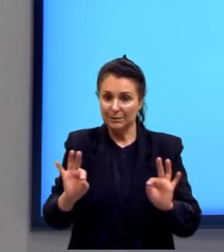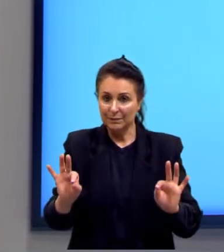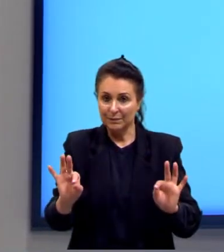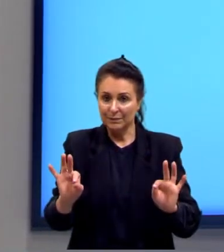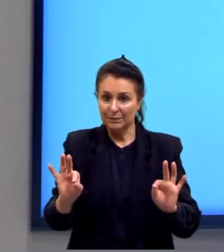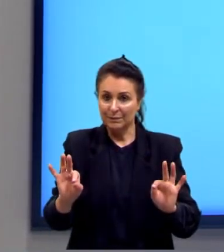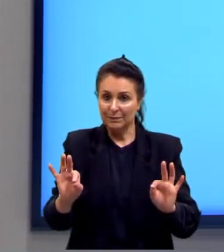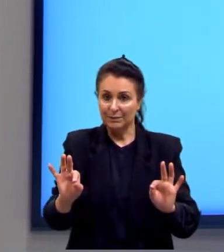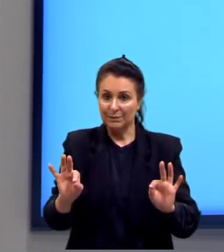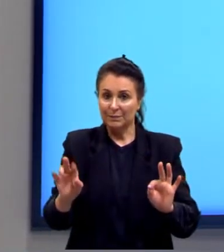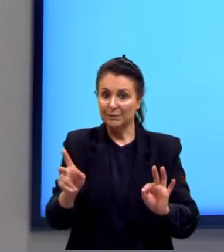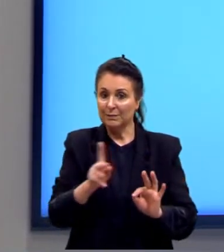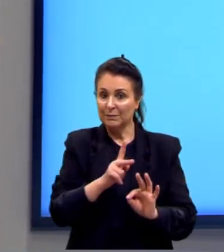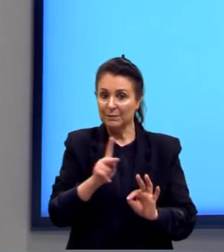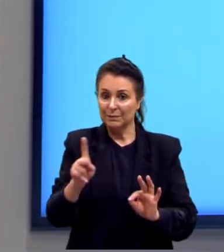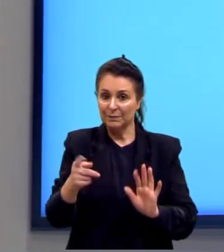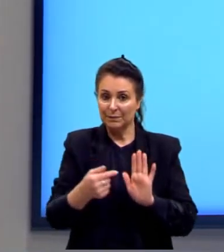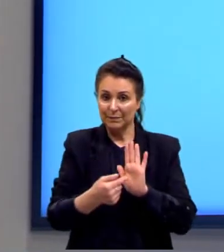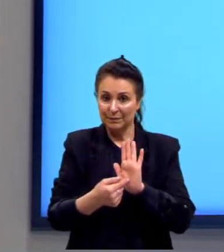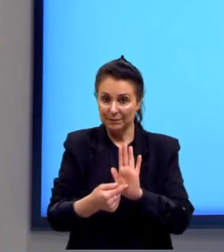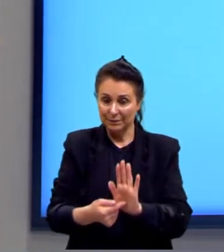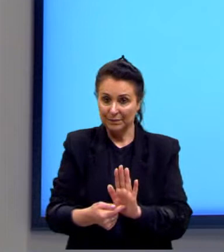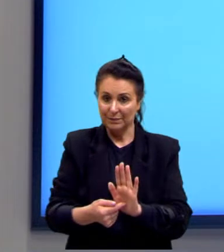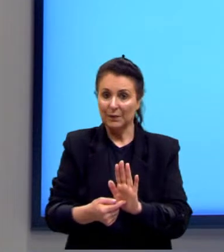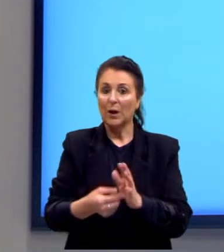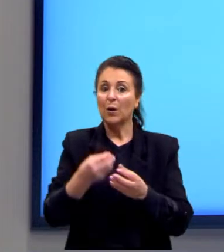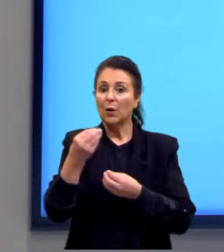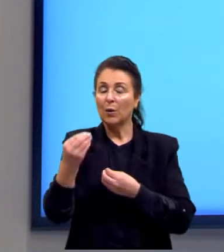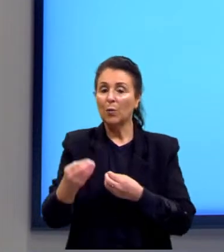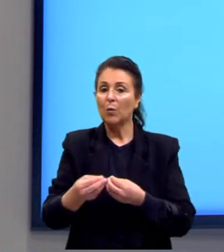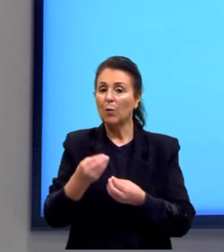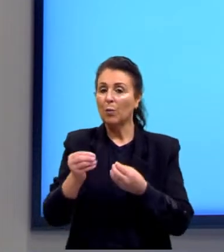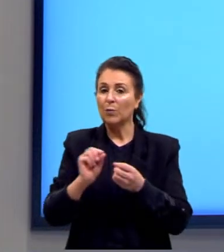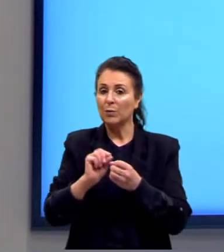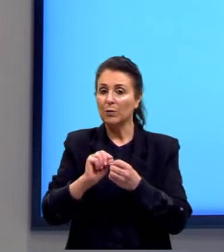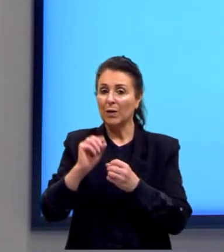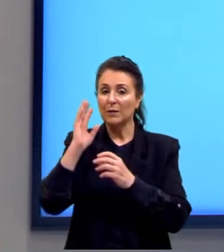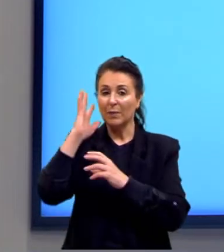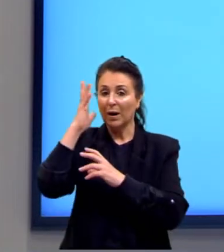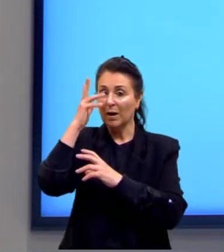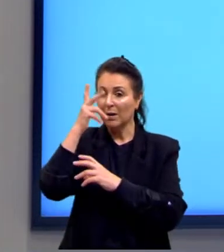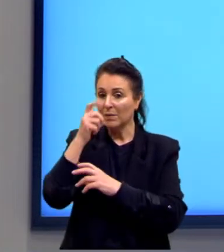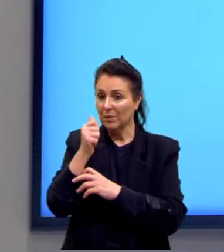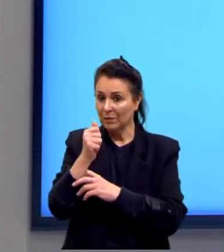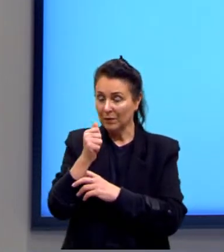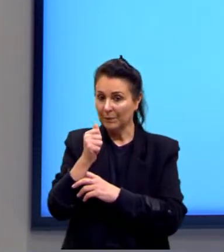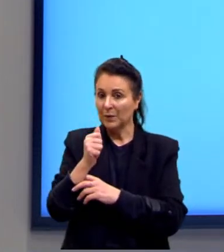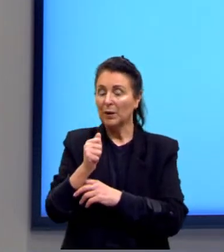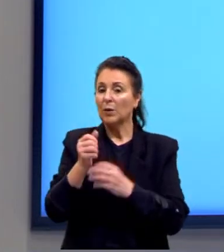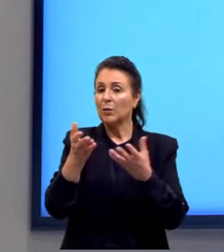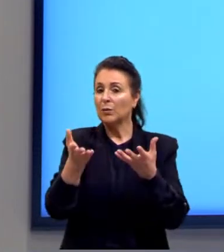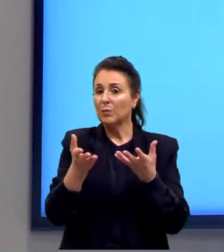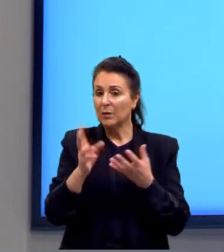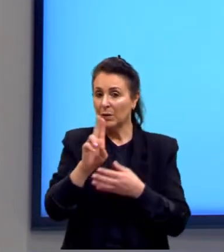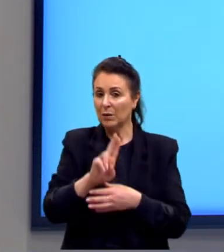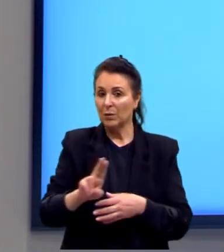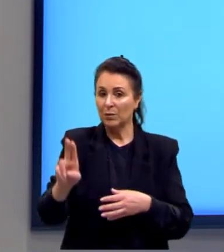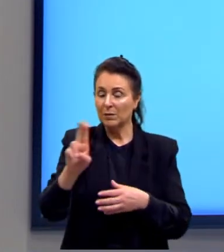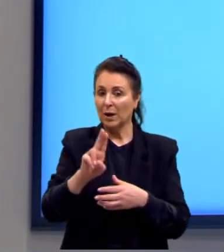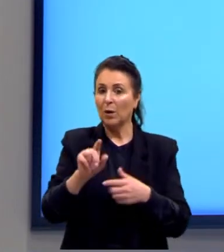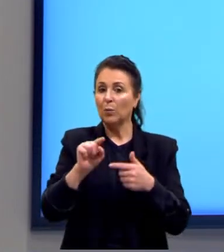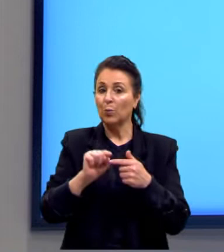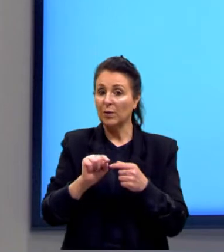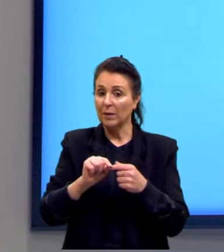trago para vocês ali o primeiro método de resolução, caso vocês prefiram utilizar, então, o teorema de